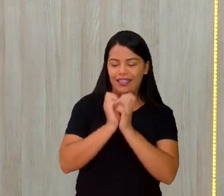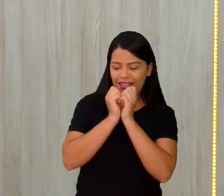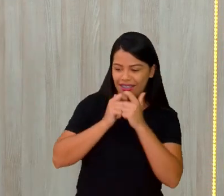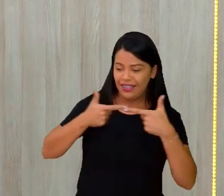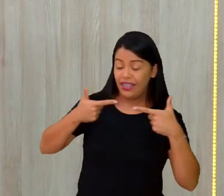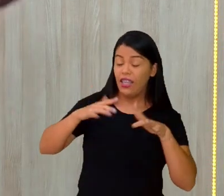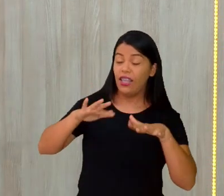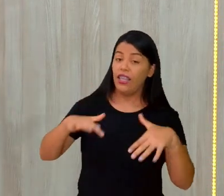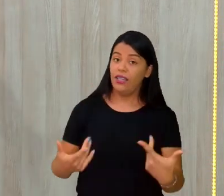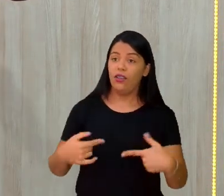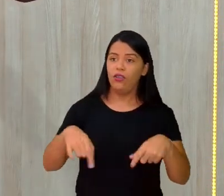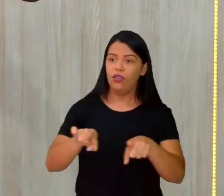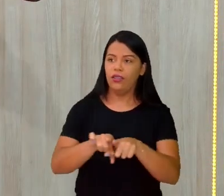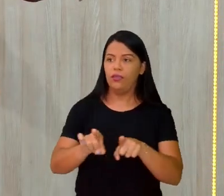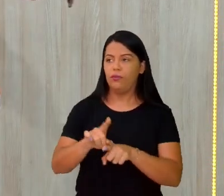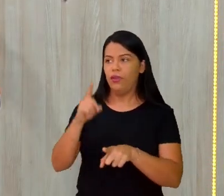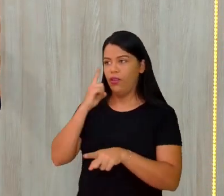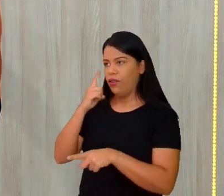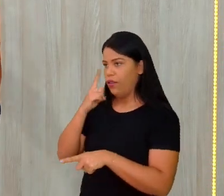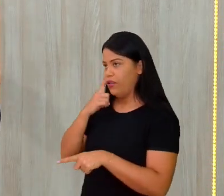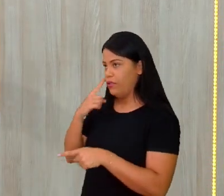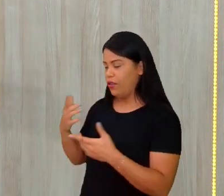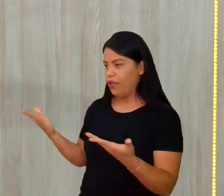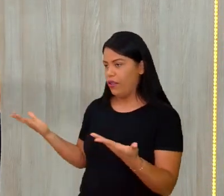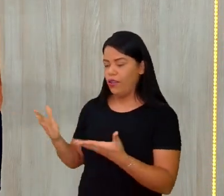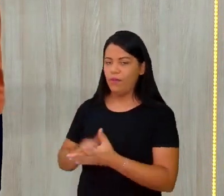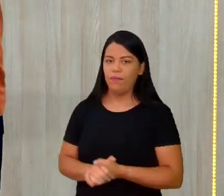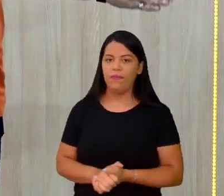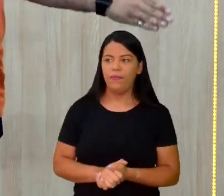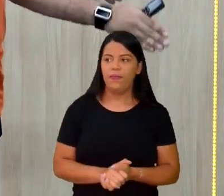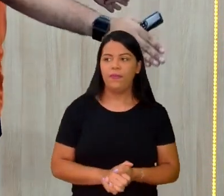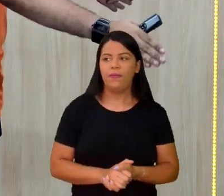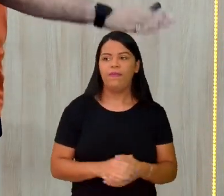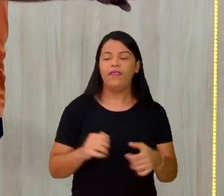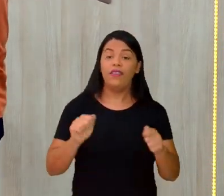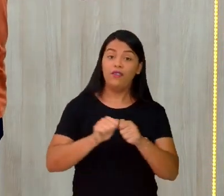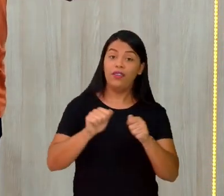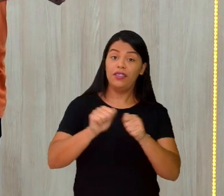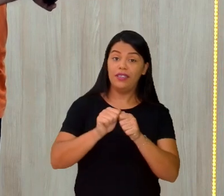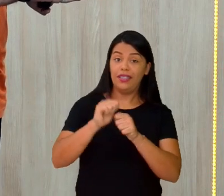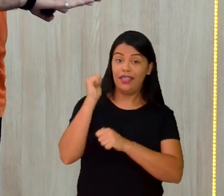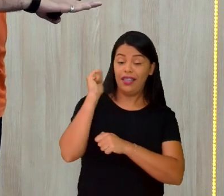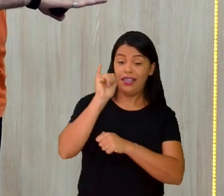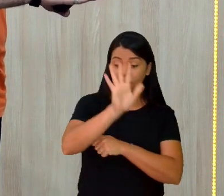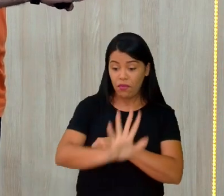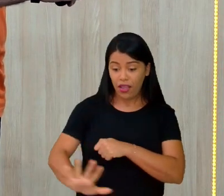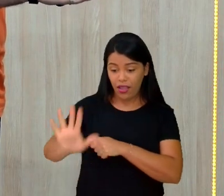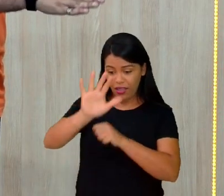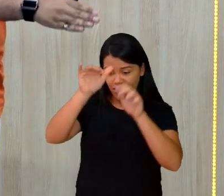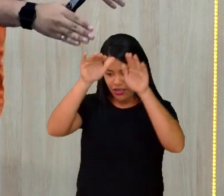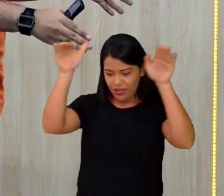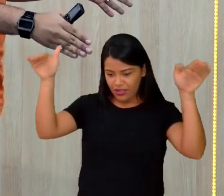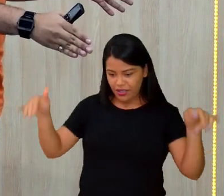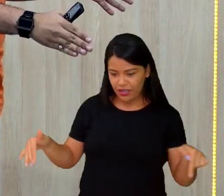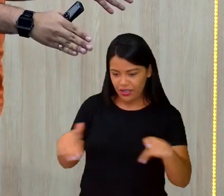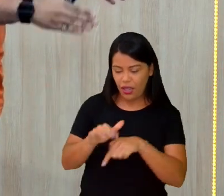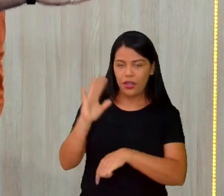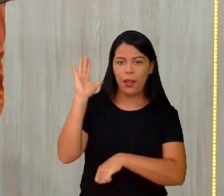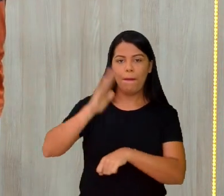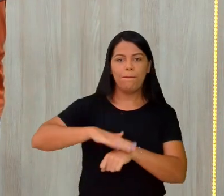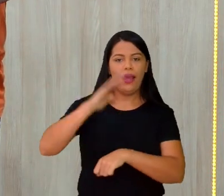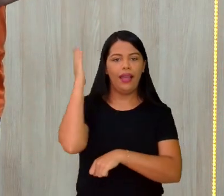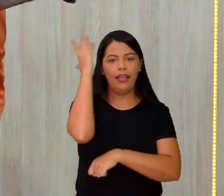E também, olha só, deixando a tela mais linda, mais bonita, né, e mais